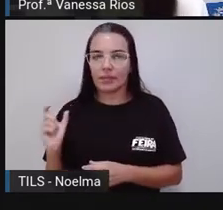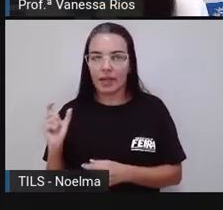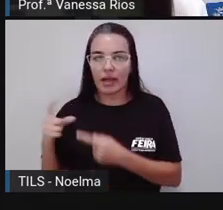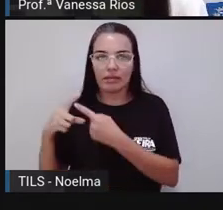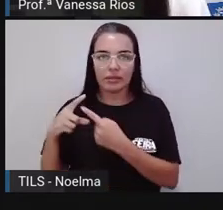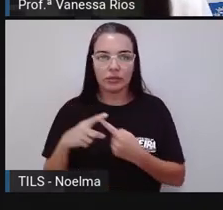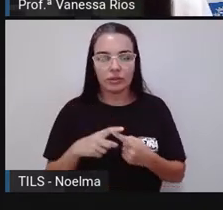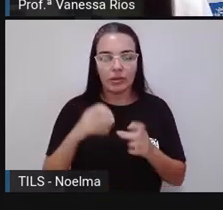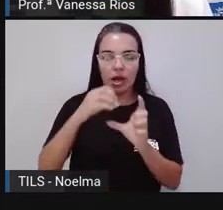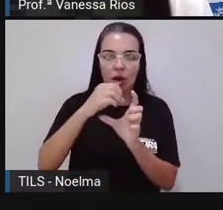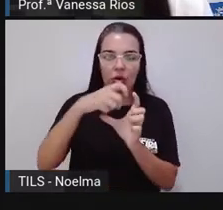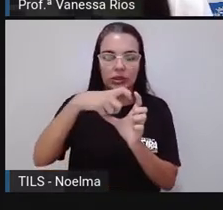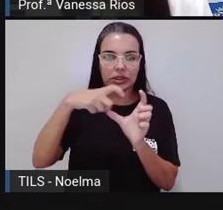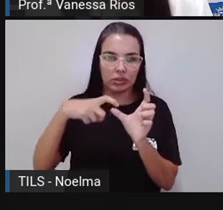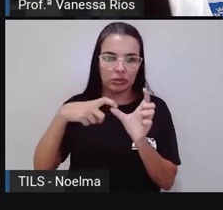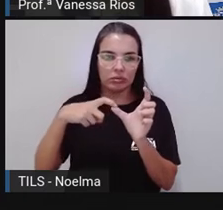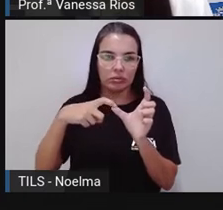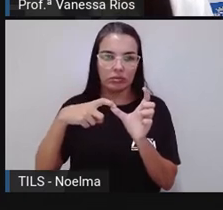oxítona.